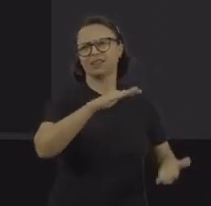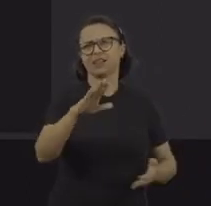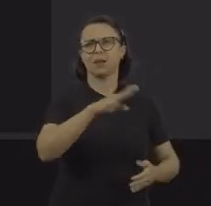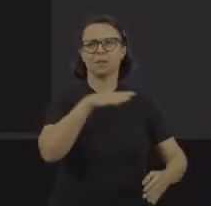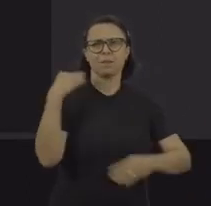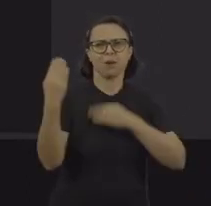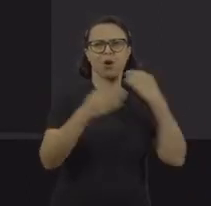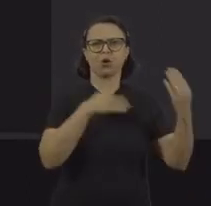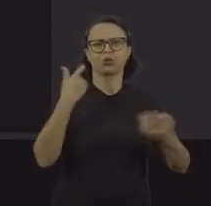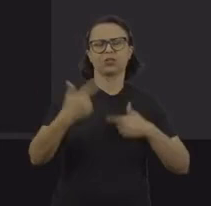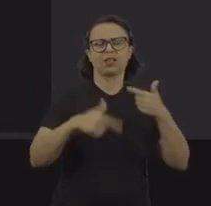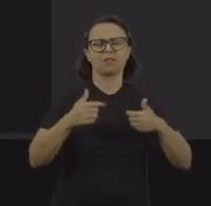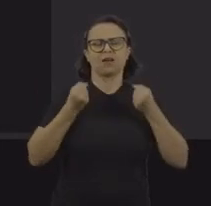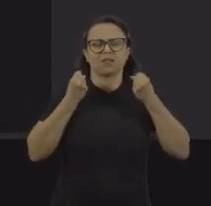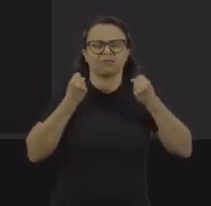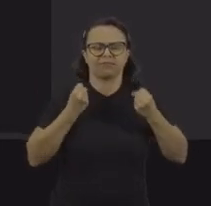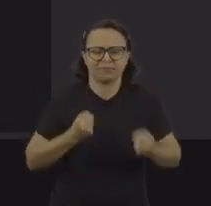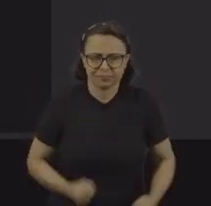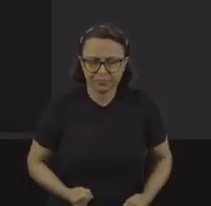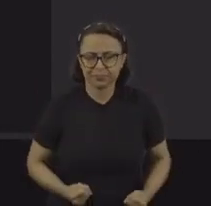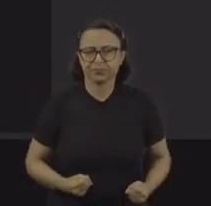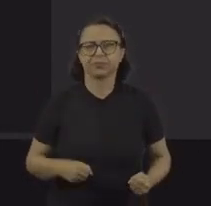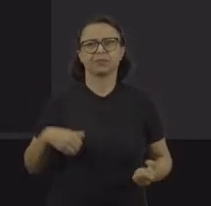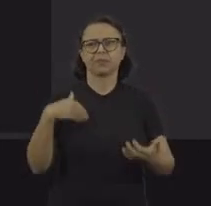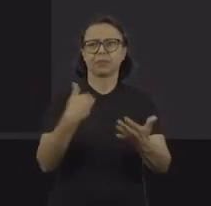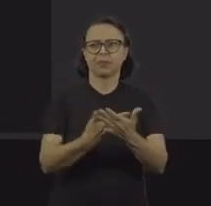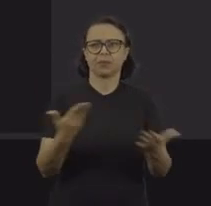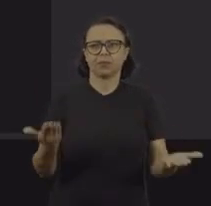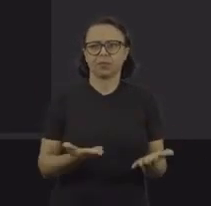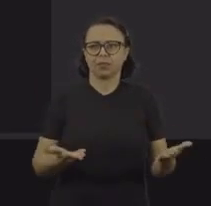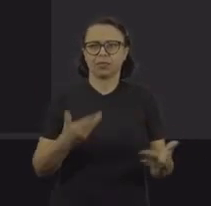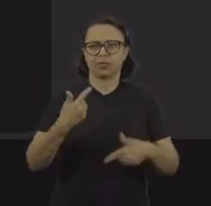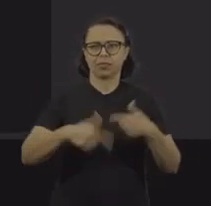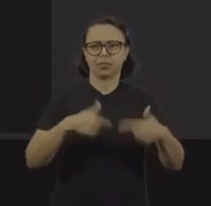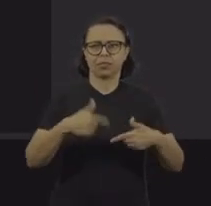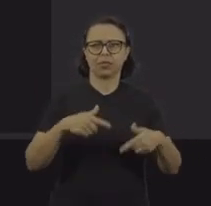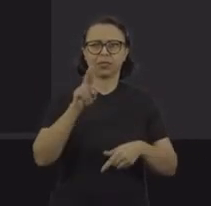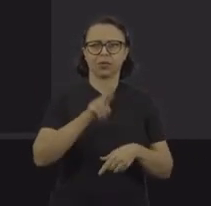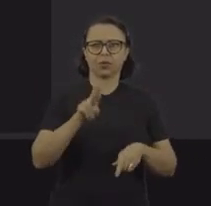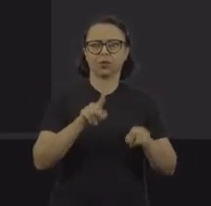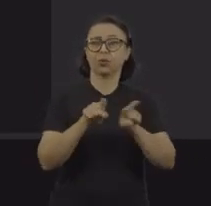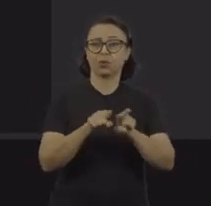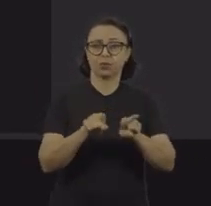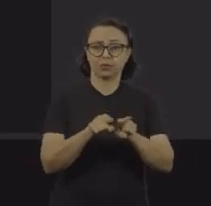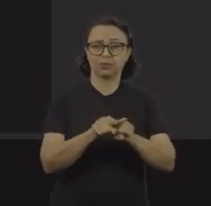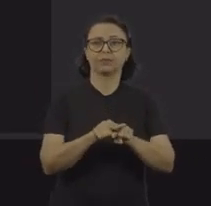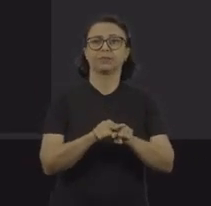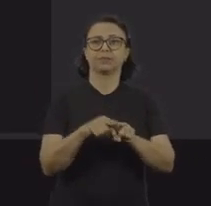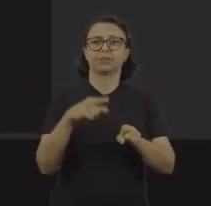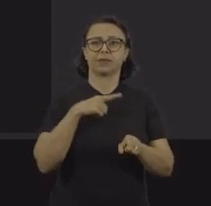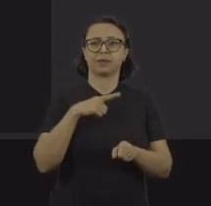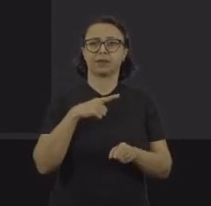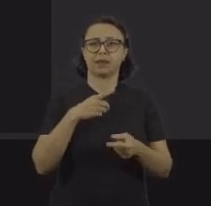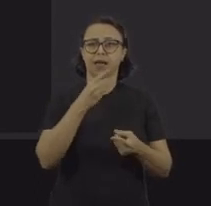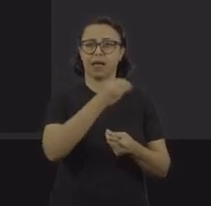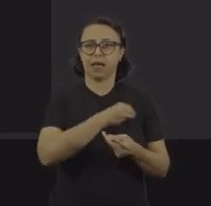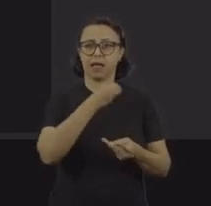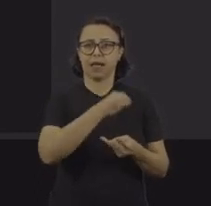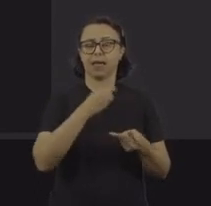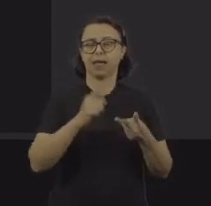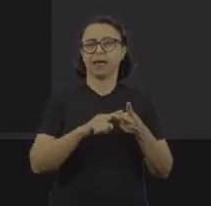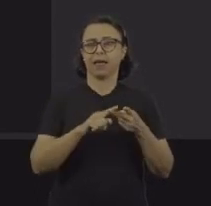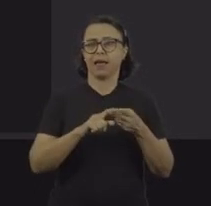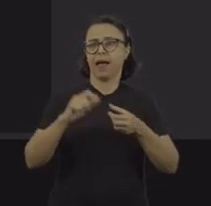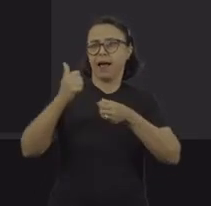trabalhador por exaustão. São ainda frequentes casos de trabalhadores que se viciam em drogas, entorpecentes, em álcool, crack,